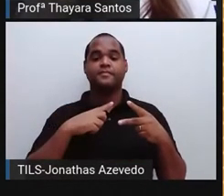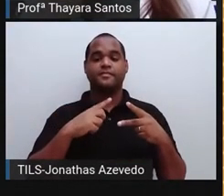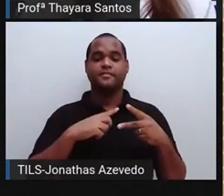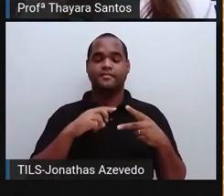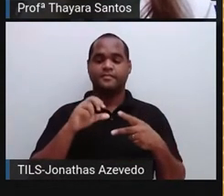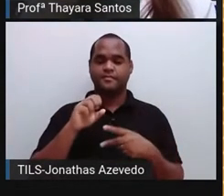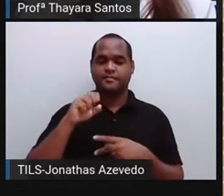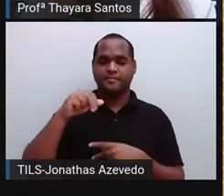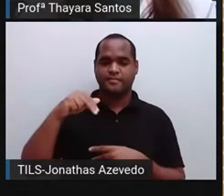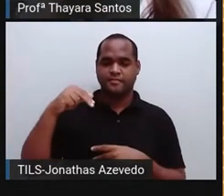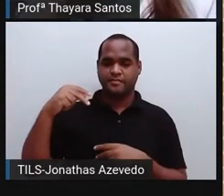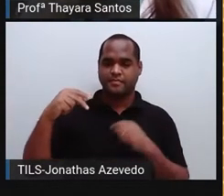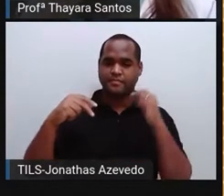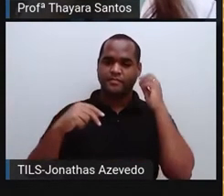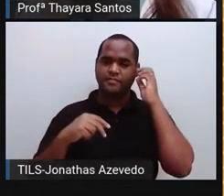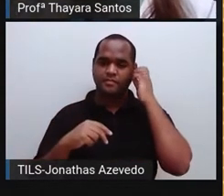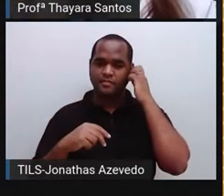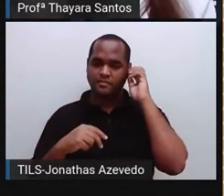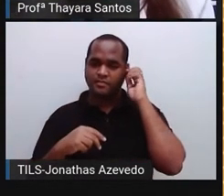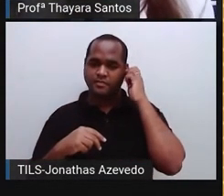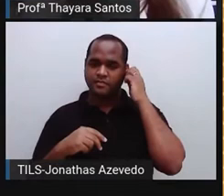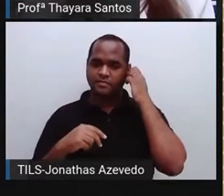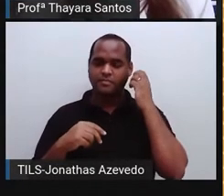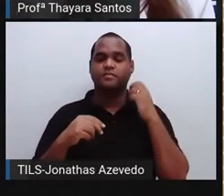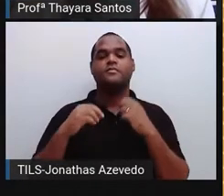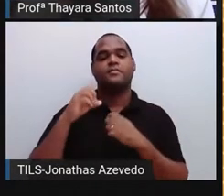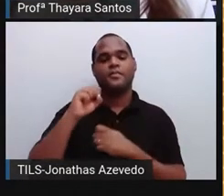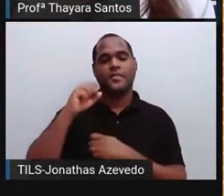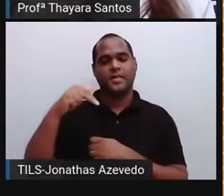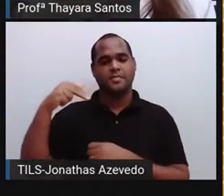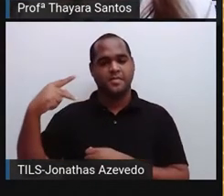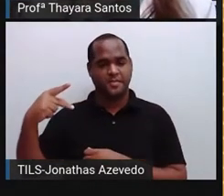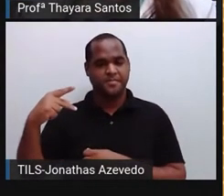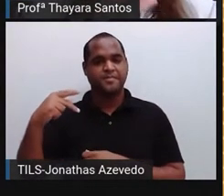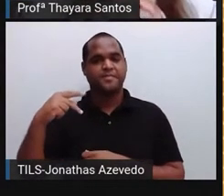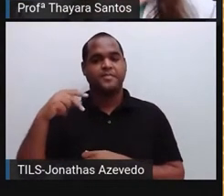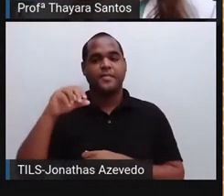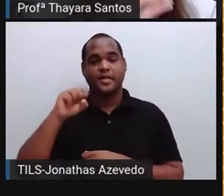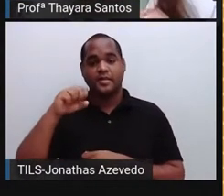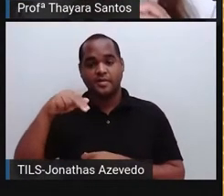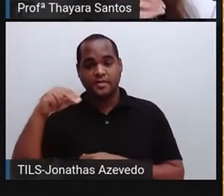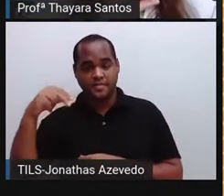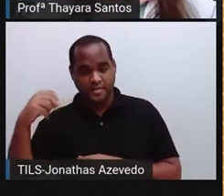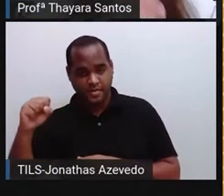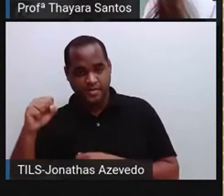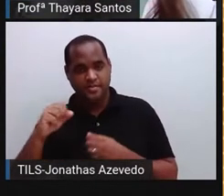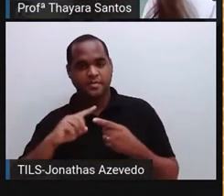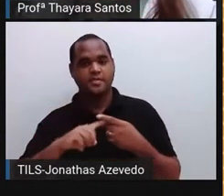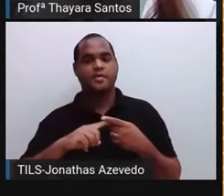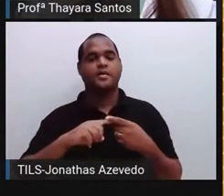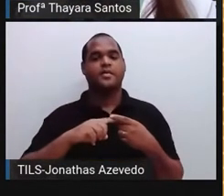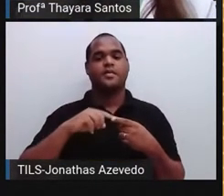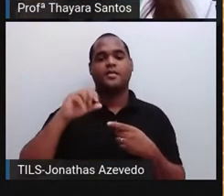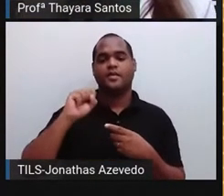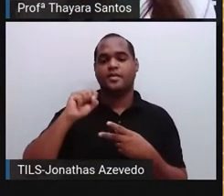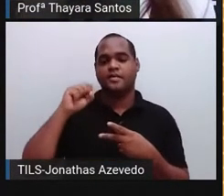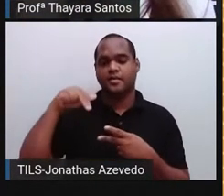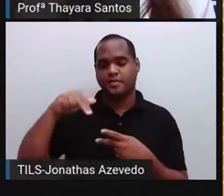nervoso periférico autônomo simpático e o sistema nervoso periférico autônomo